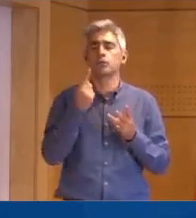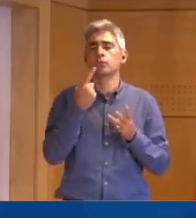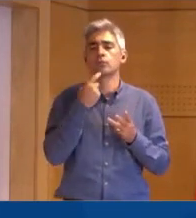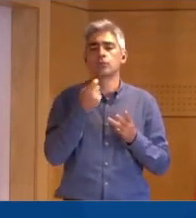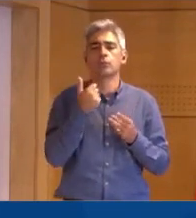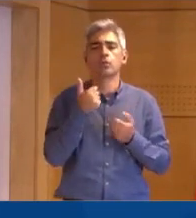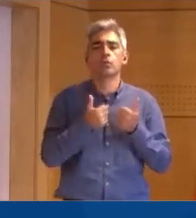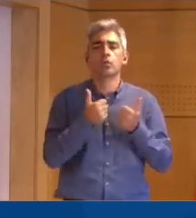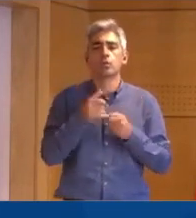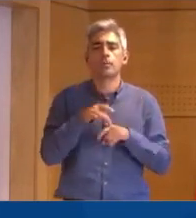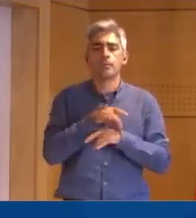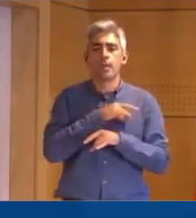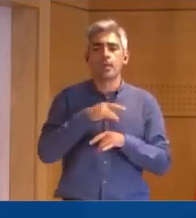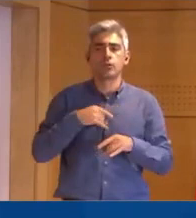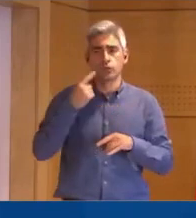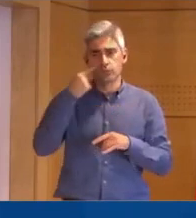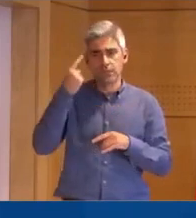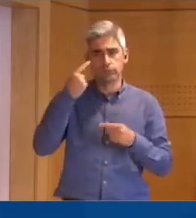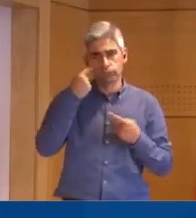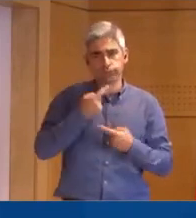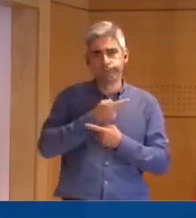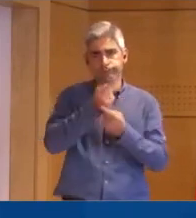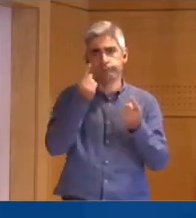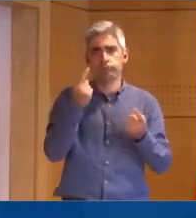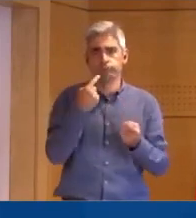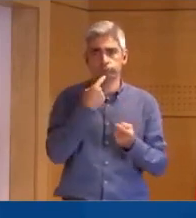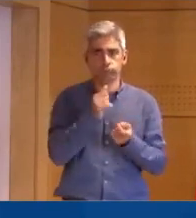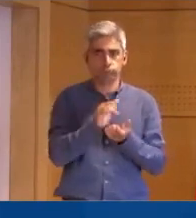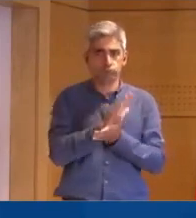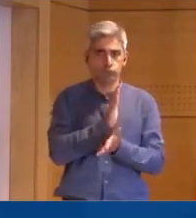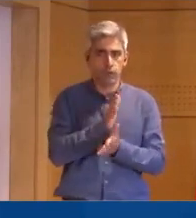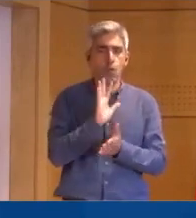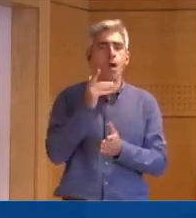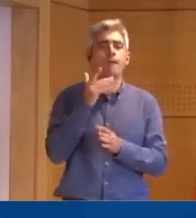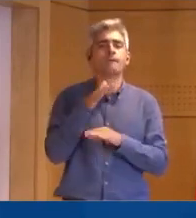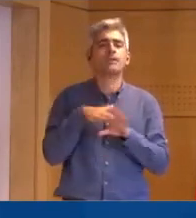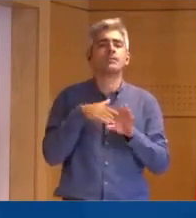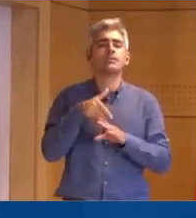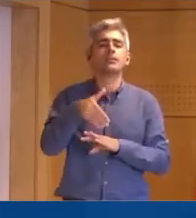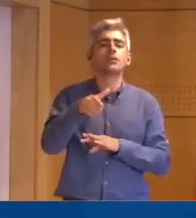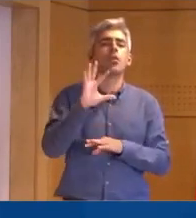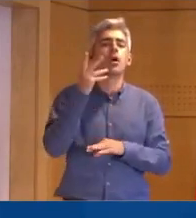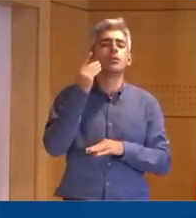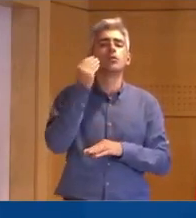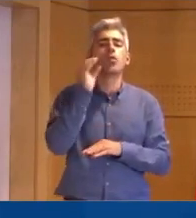sobre o concurso para médicos especialistas que foi anunciado, quando é que vai ser feito e como.